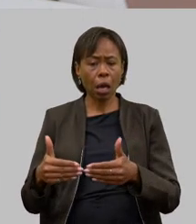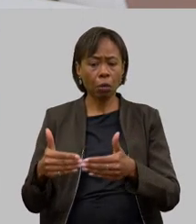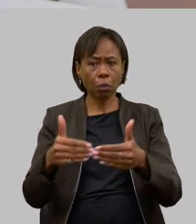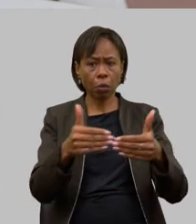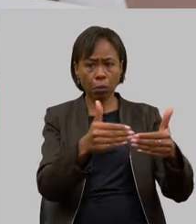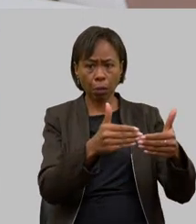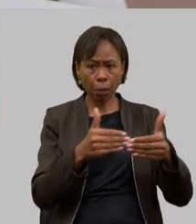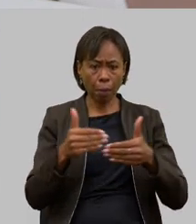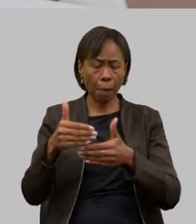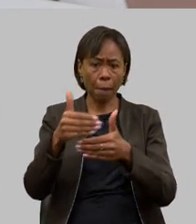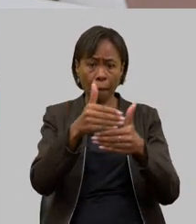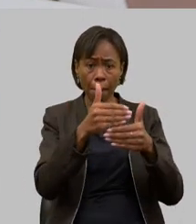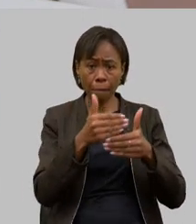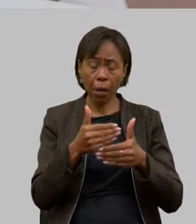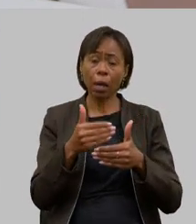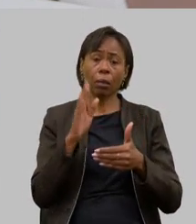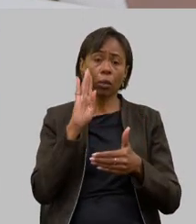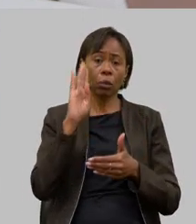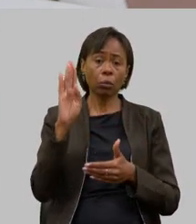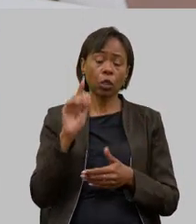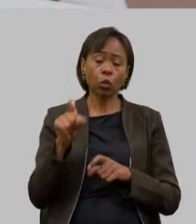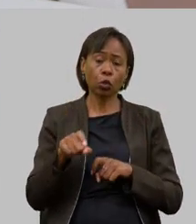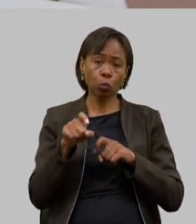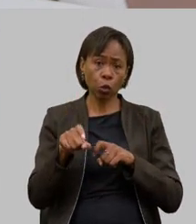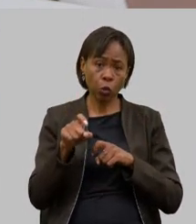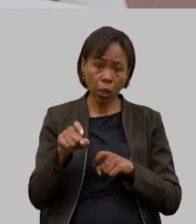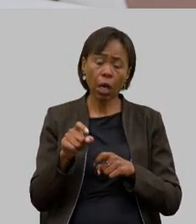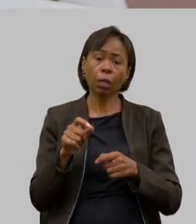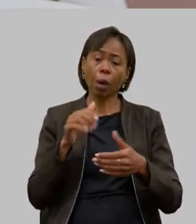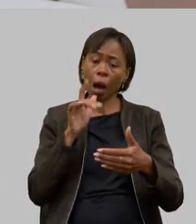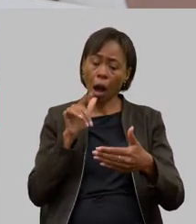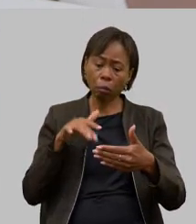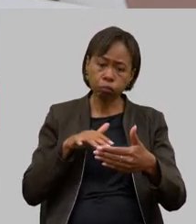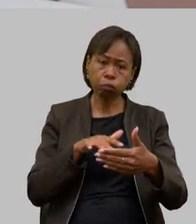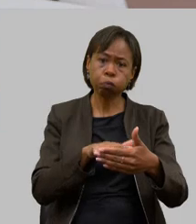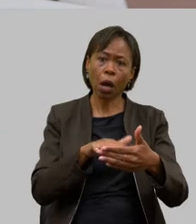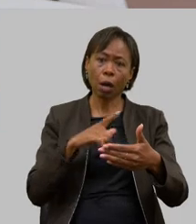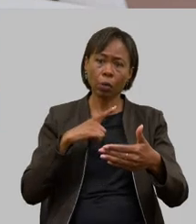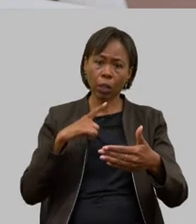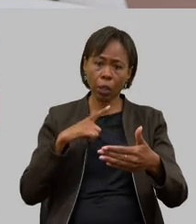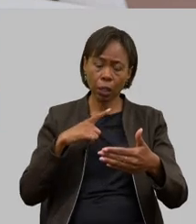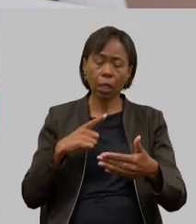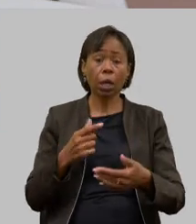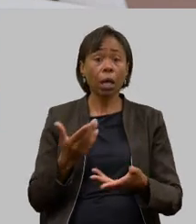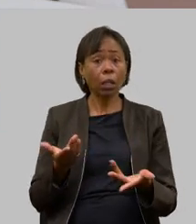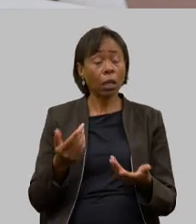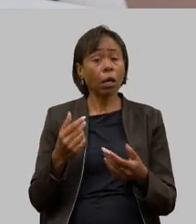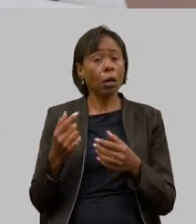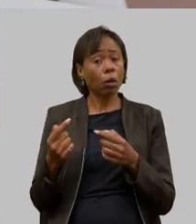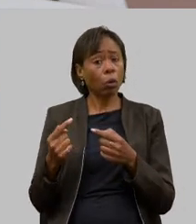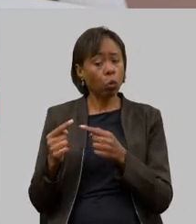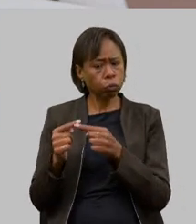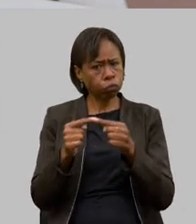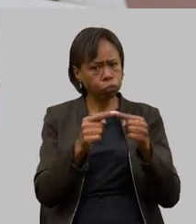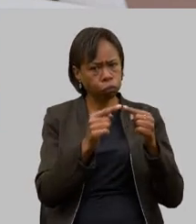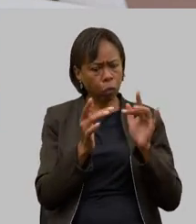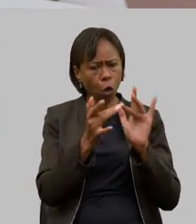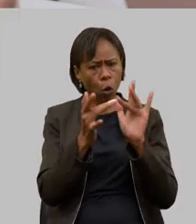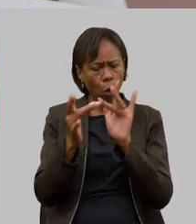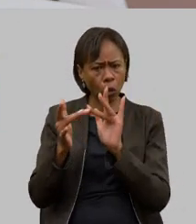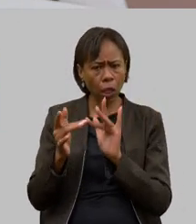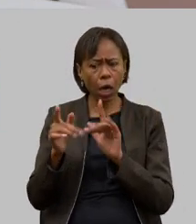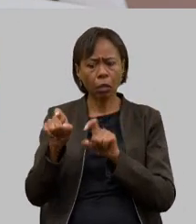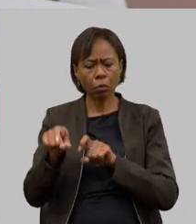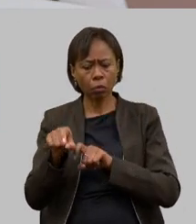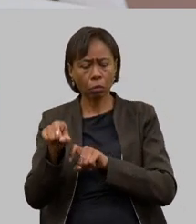atender principalmente os produtores no abastecimento de água então eu vejo que a sintonia é muito boa com o setor produtivo com